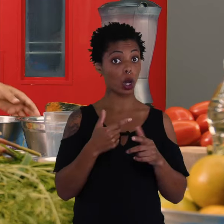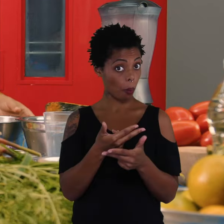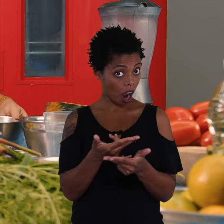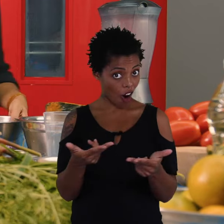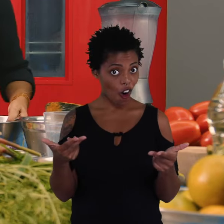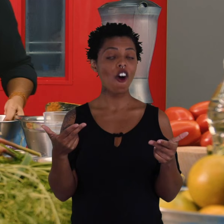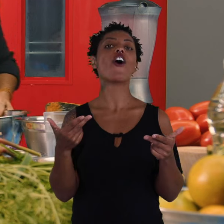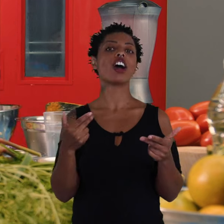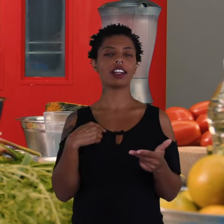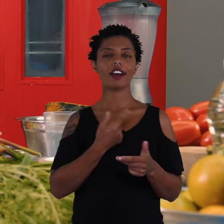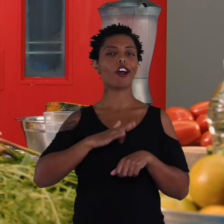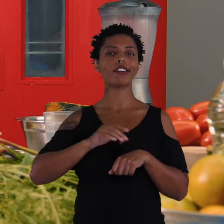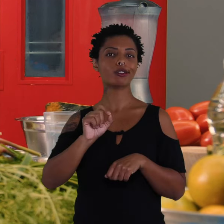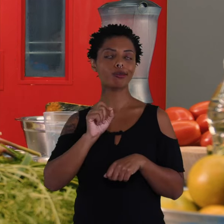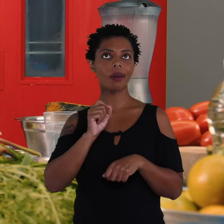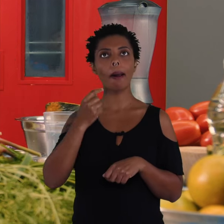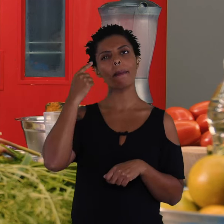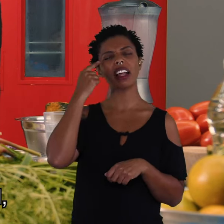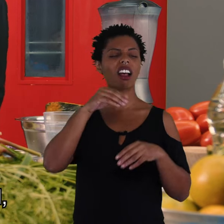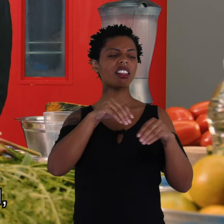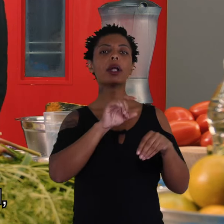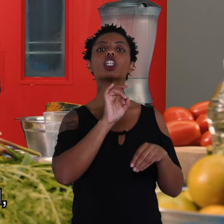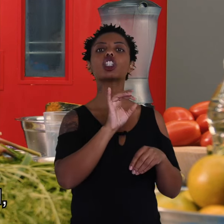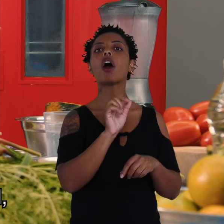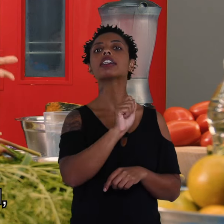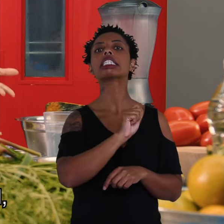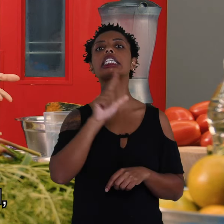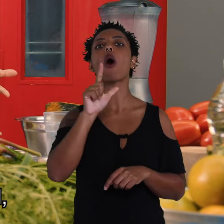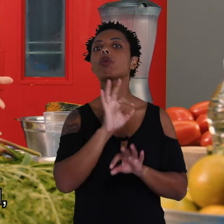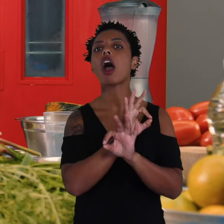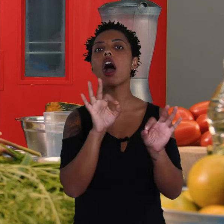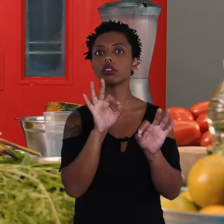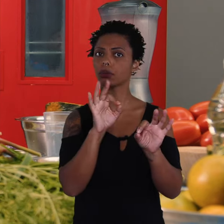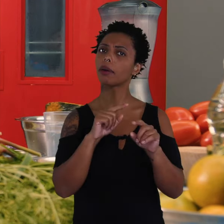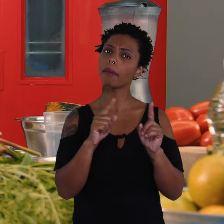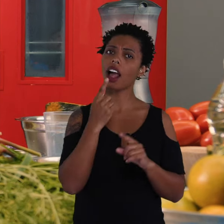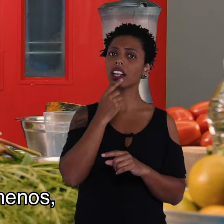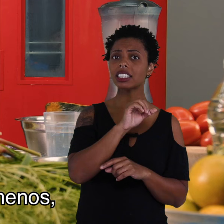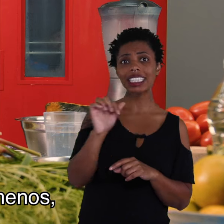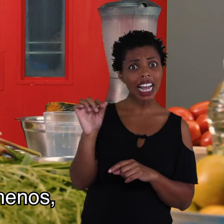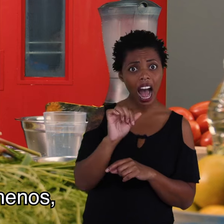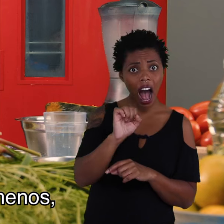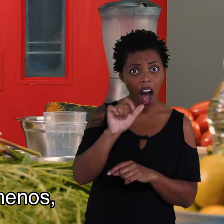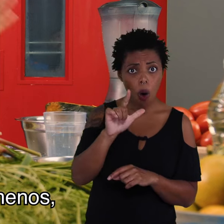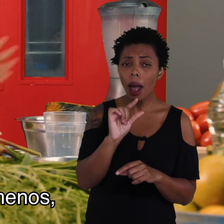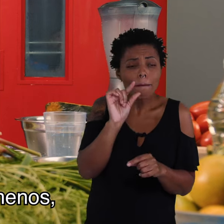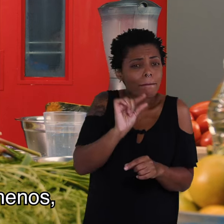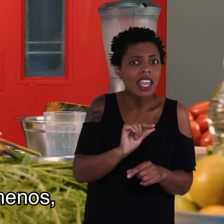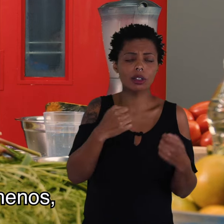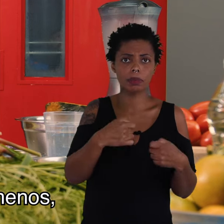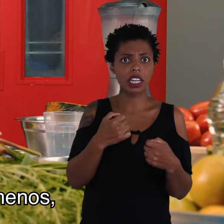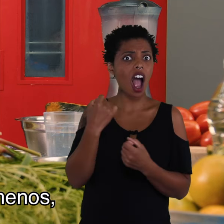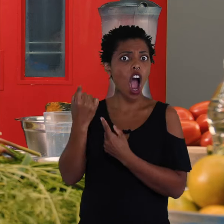porque uma coisa que a gente às vezes faz é achar que tempero é só sal. E sal, na verdade, é o que a gente